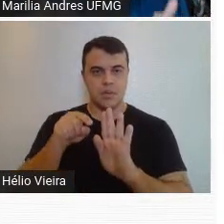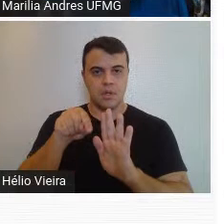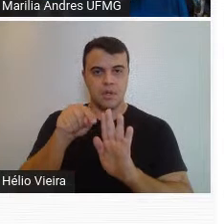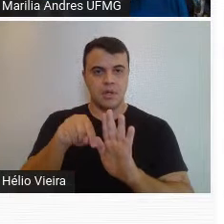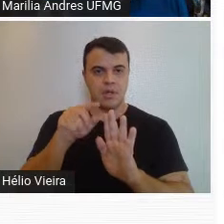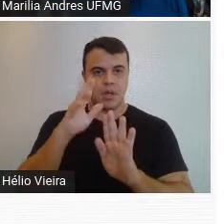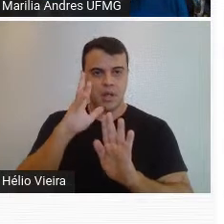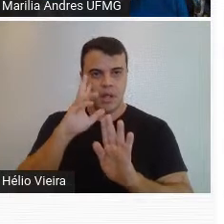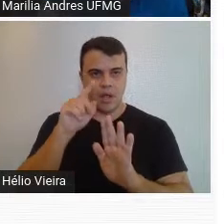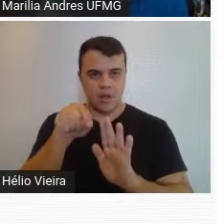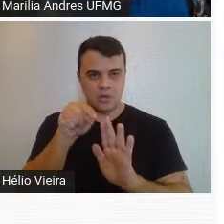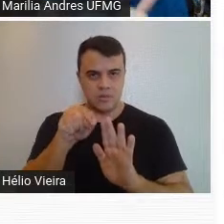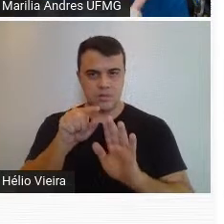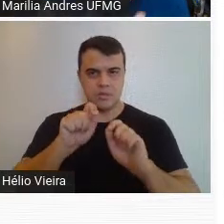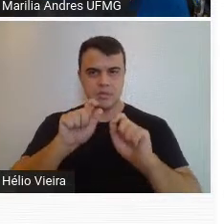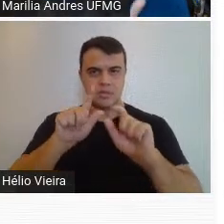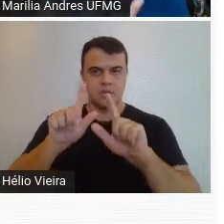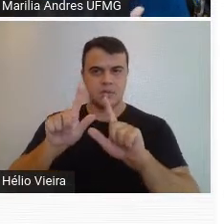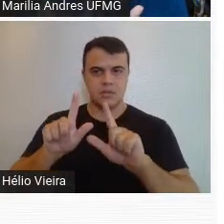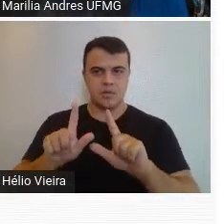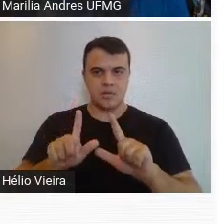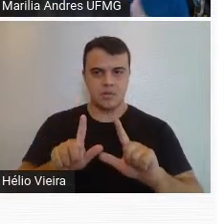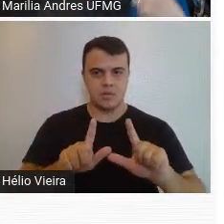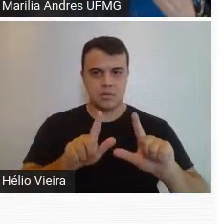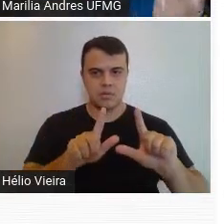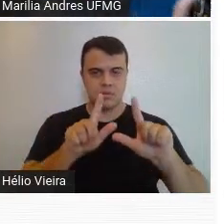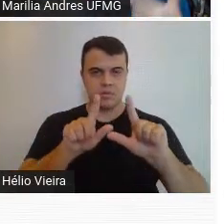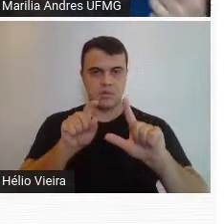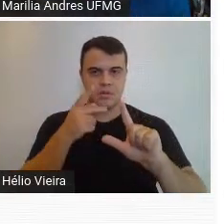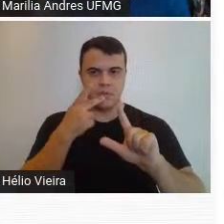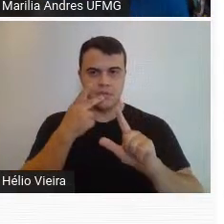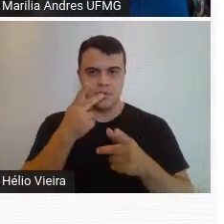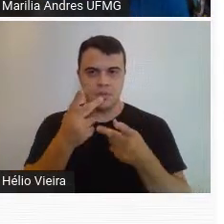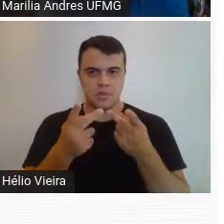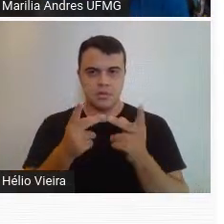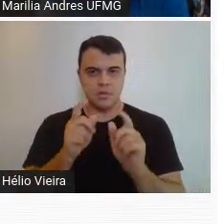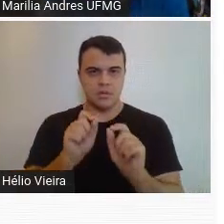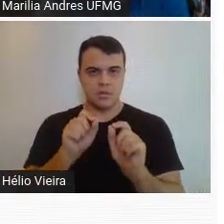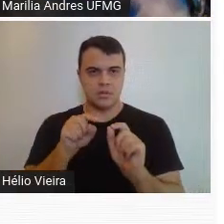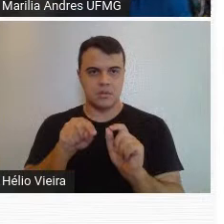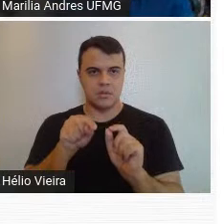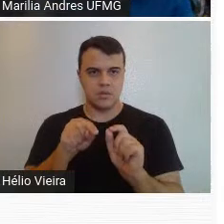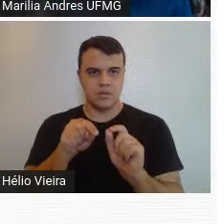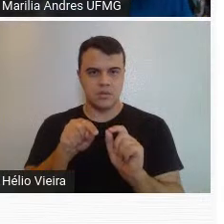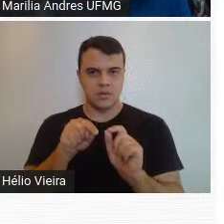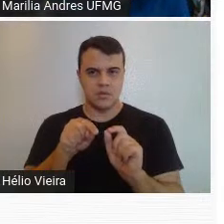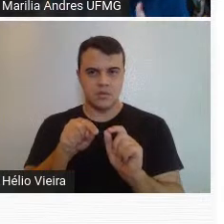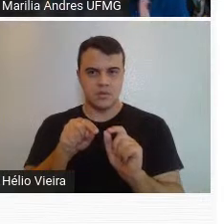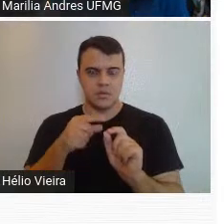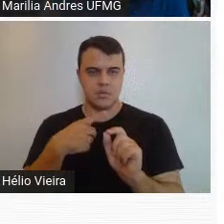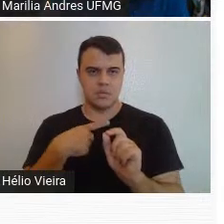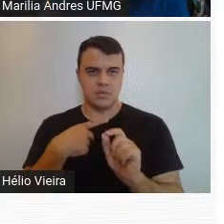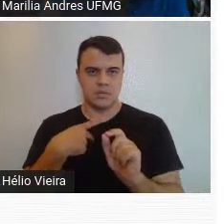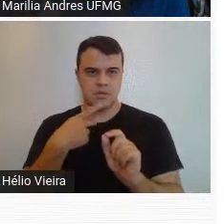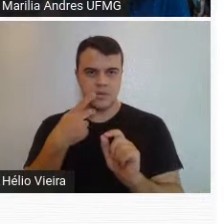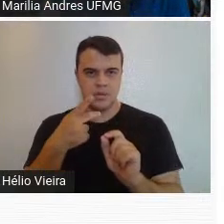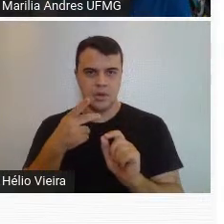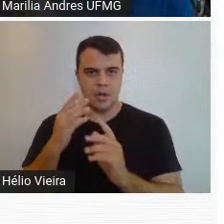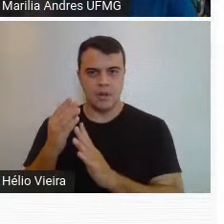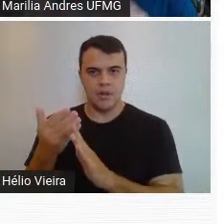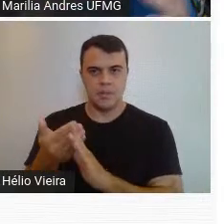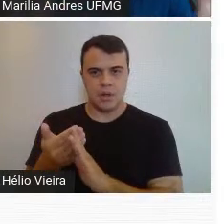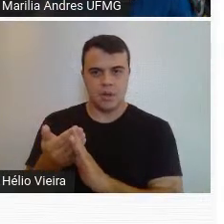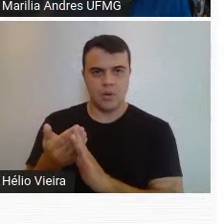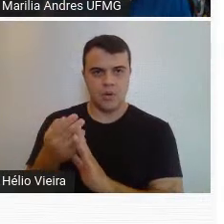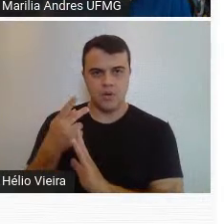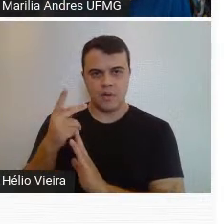Eu acho que também esse azulejo recupera um pouco a questão do barroco litoral, do barroco luso brasileiro,